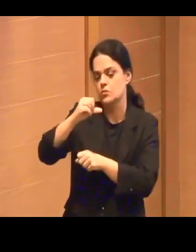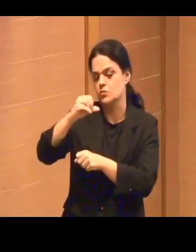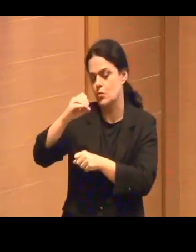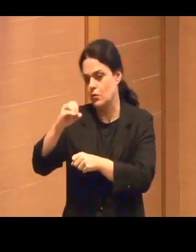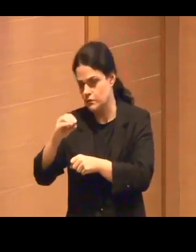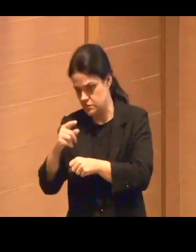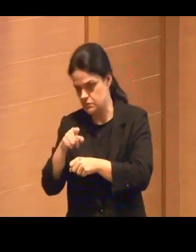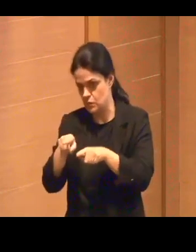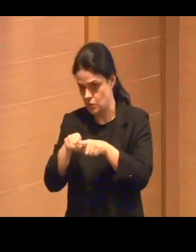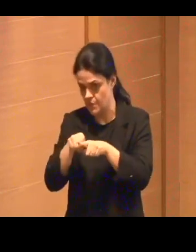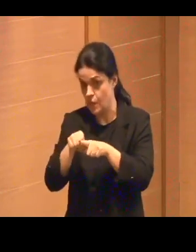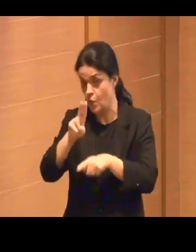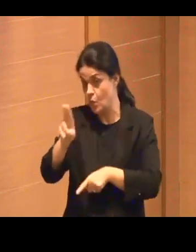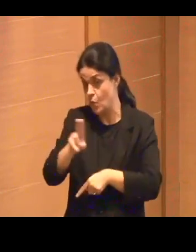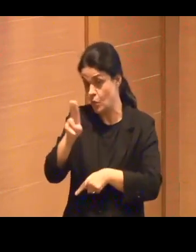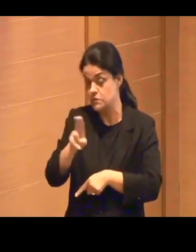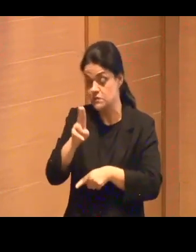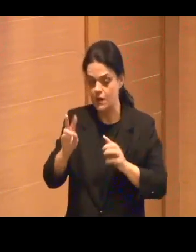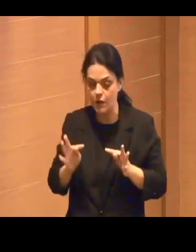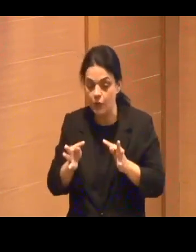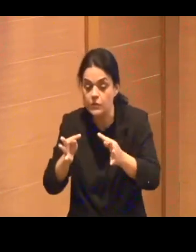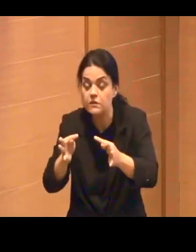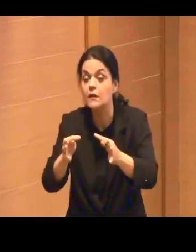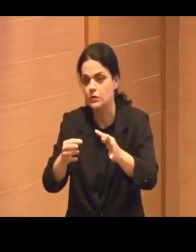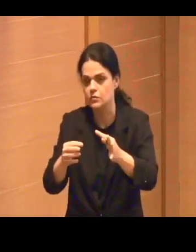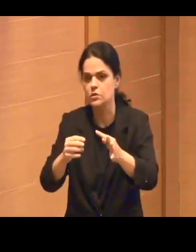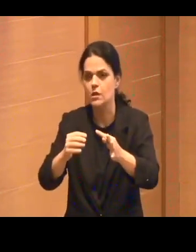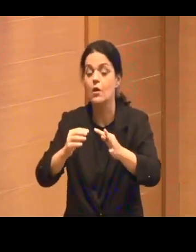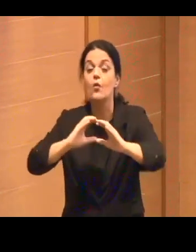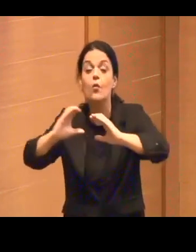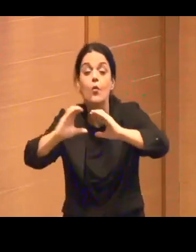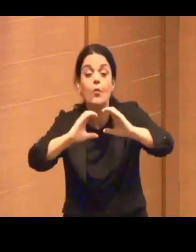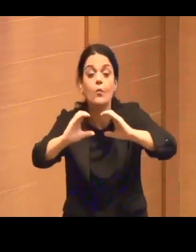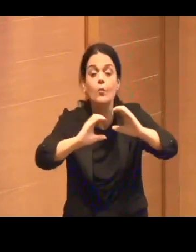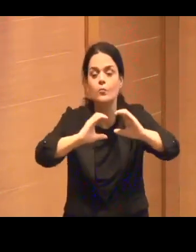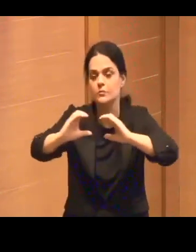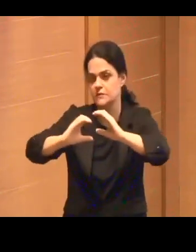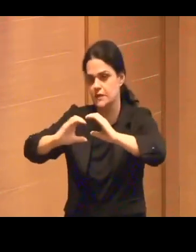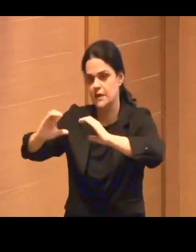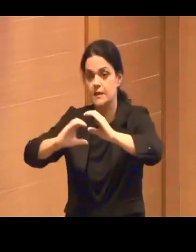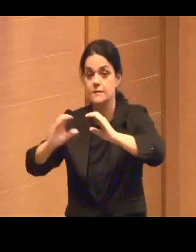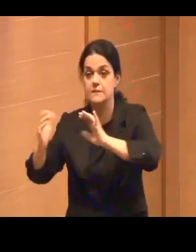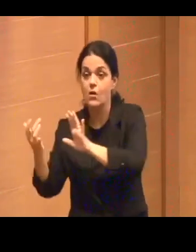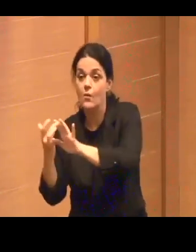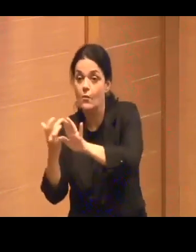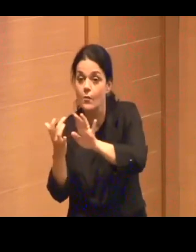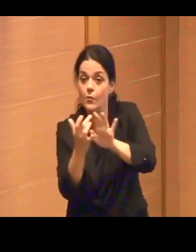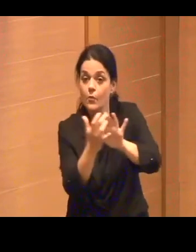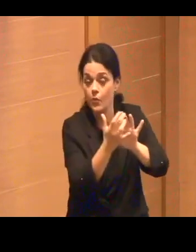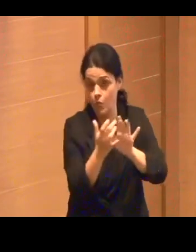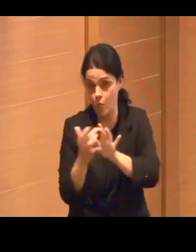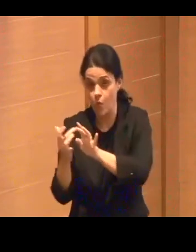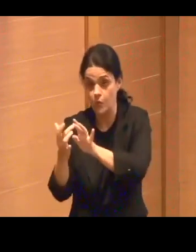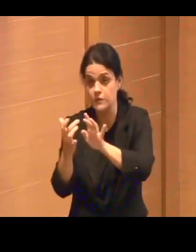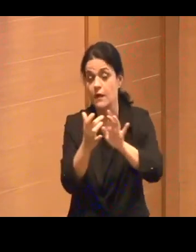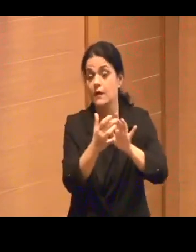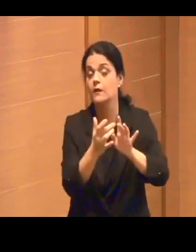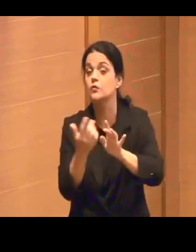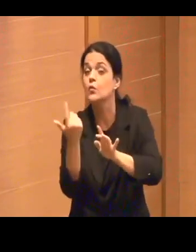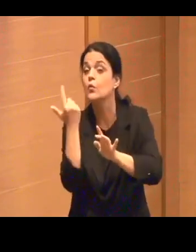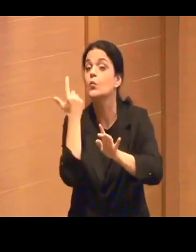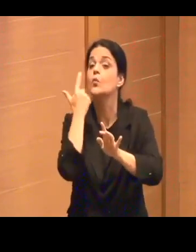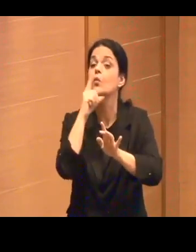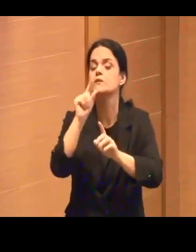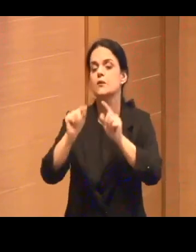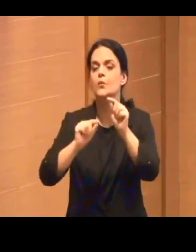usar a tecnologia como um meio de comunicação, um meio para a interação social, é o que alavancou a educação à